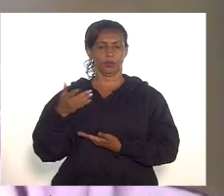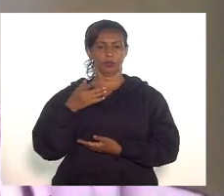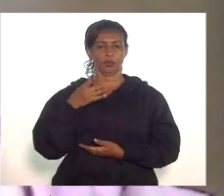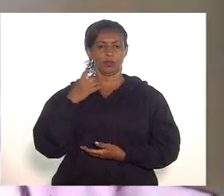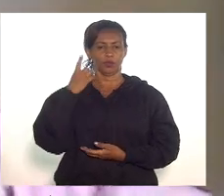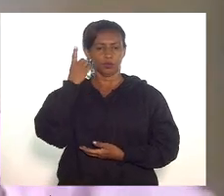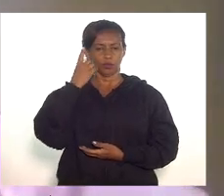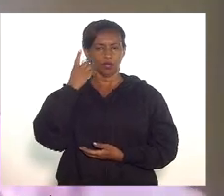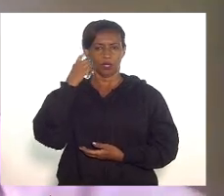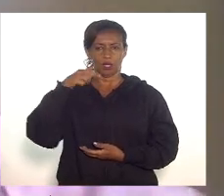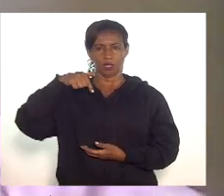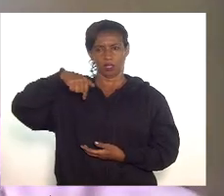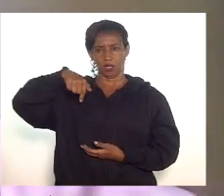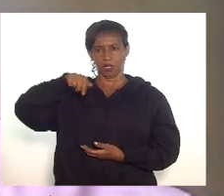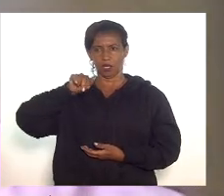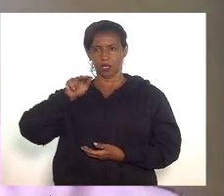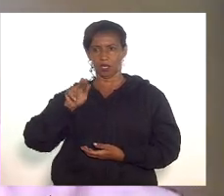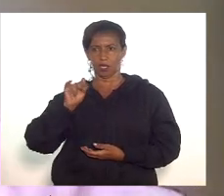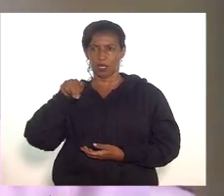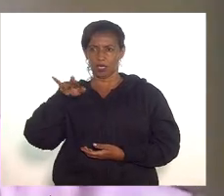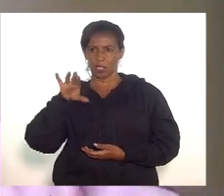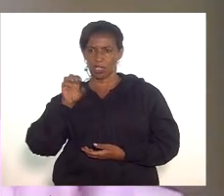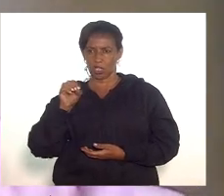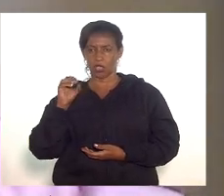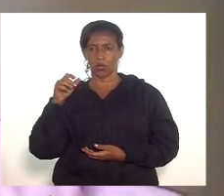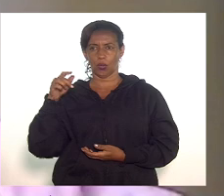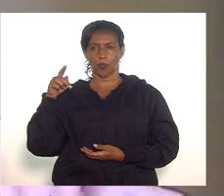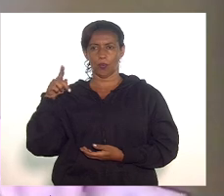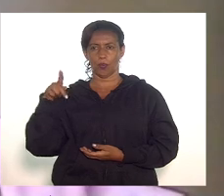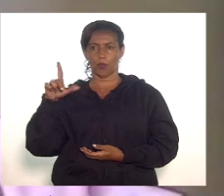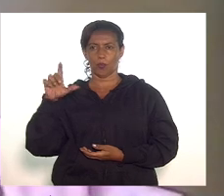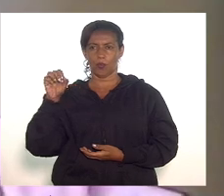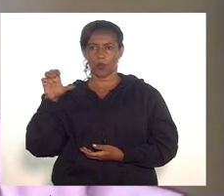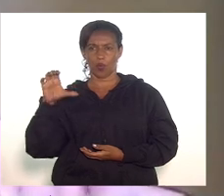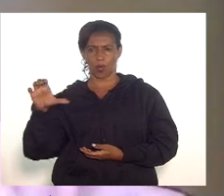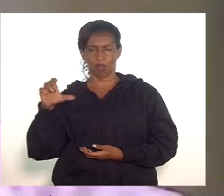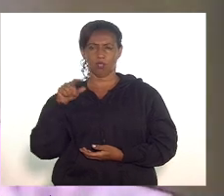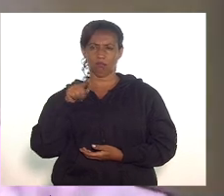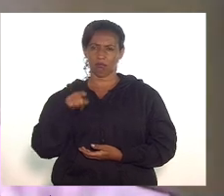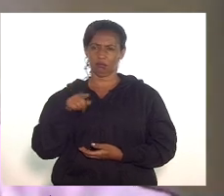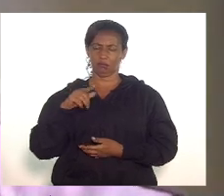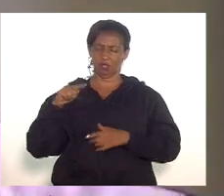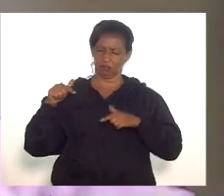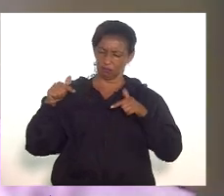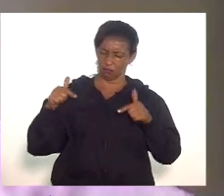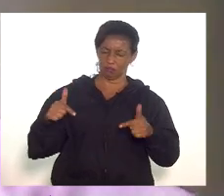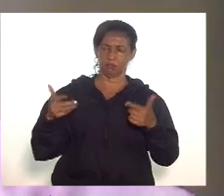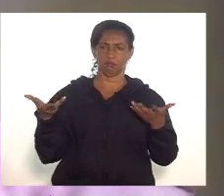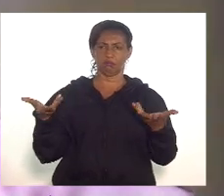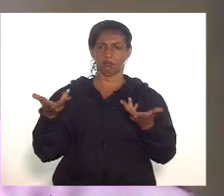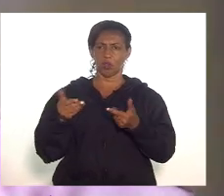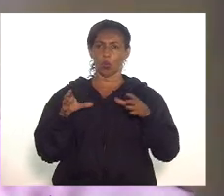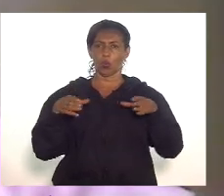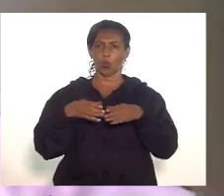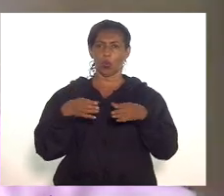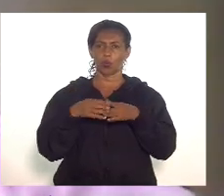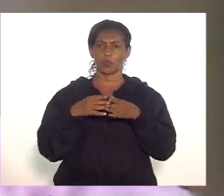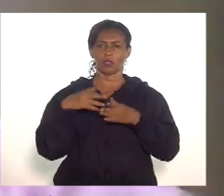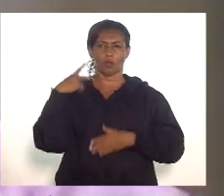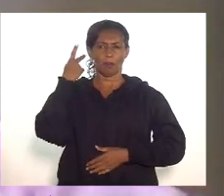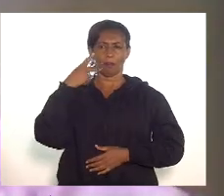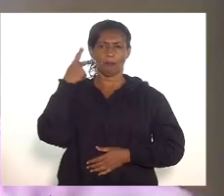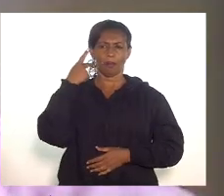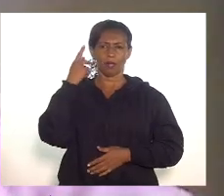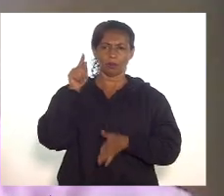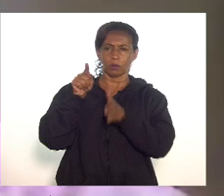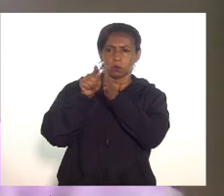Quinoploch por essa iniciativa tão importante e tão sensível de propor uma comissão parlamentar de inquérito